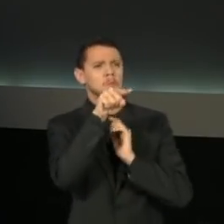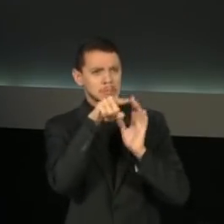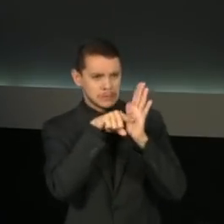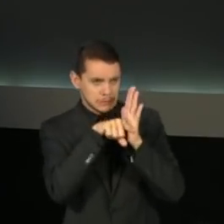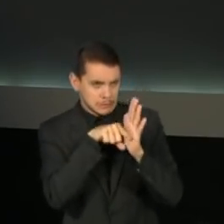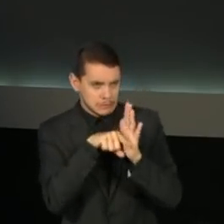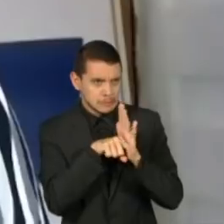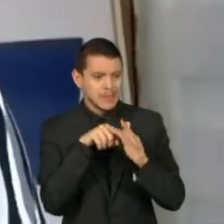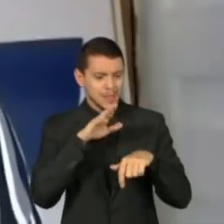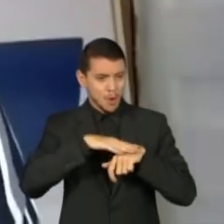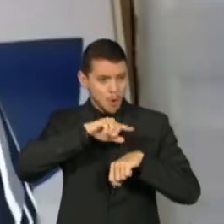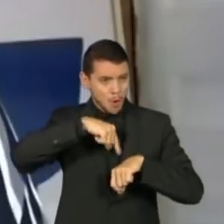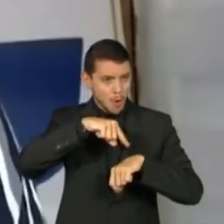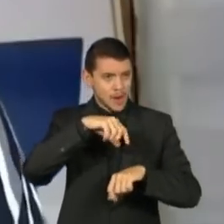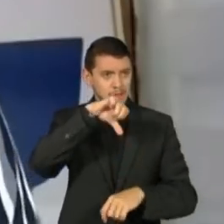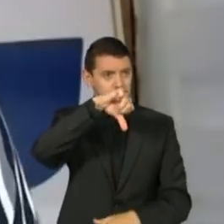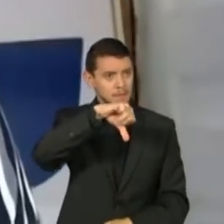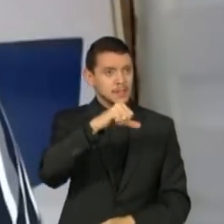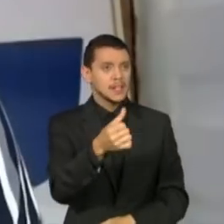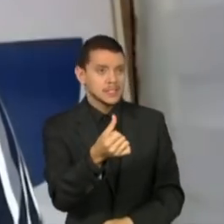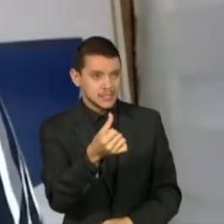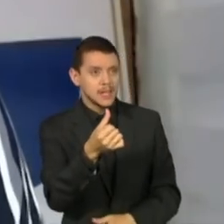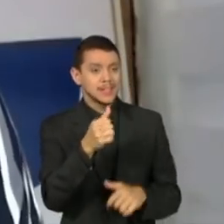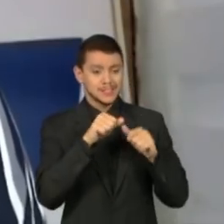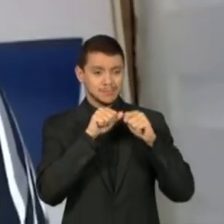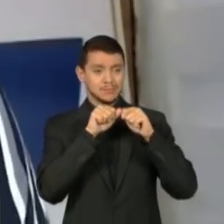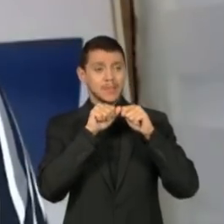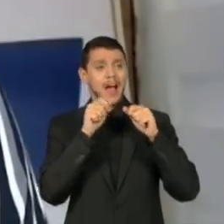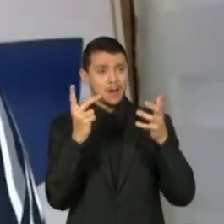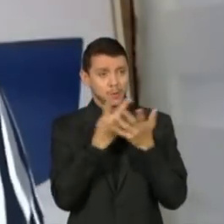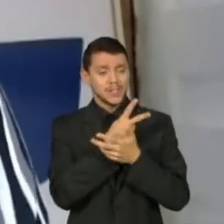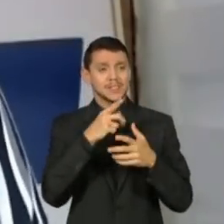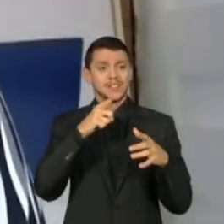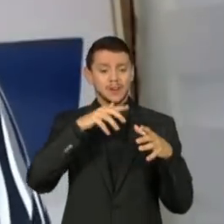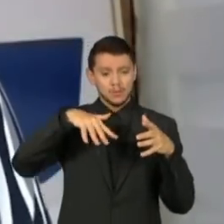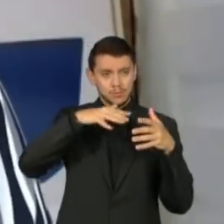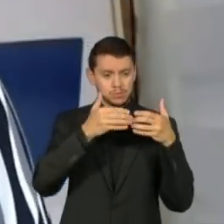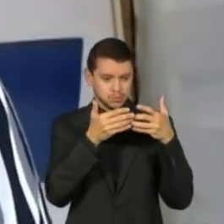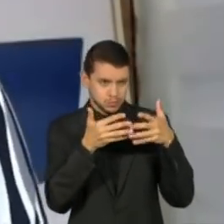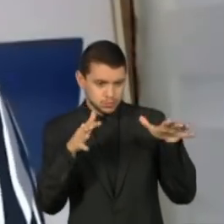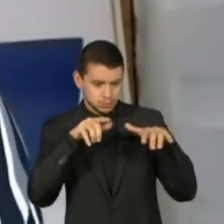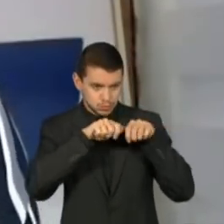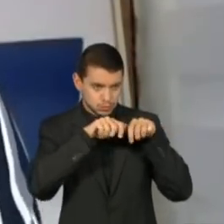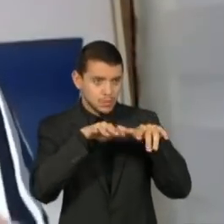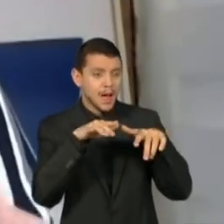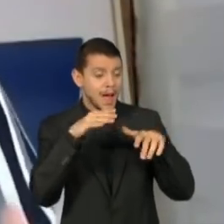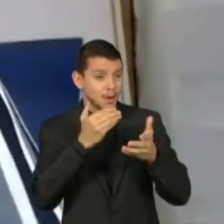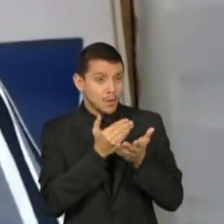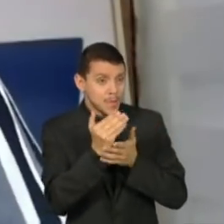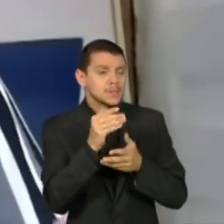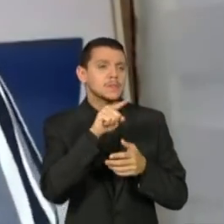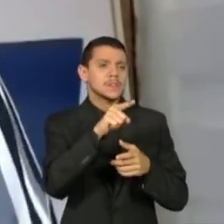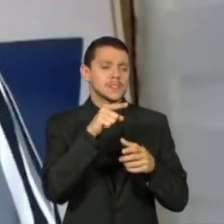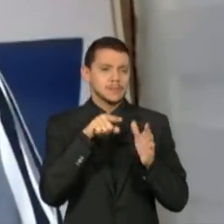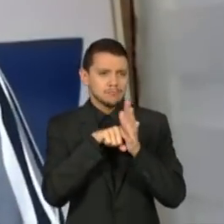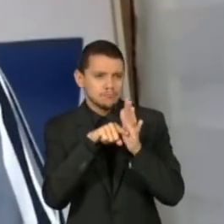-tragédia. Eu fui para Brumadinho e eu encontrei uma cidade completamente